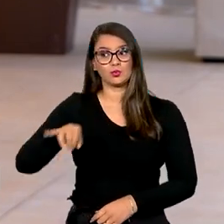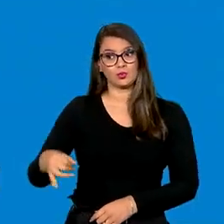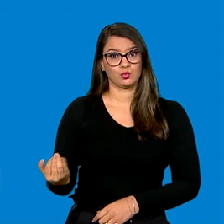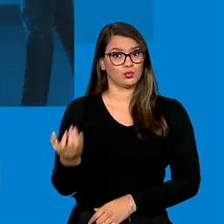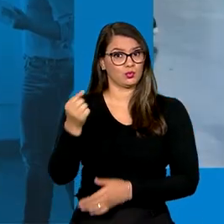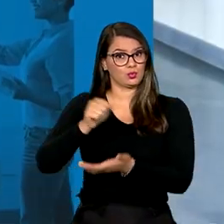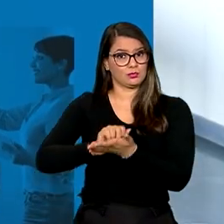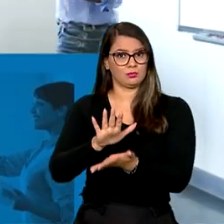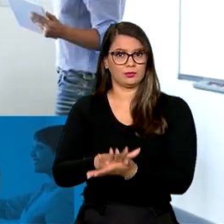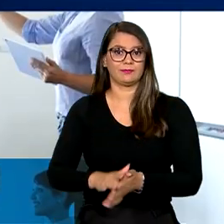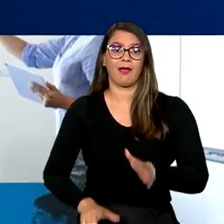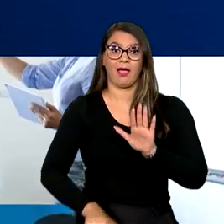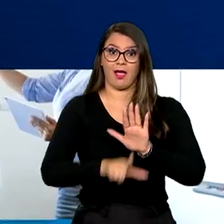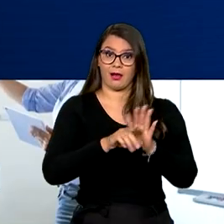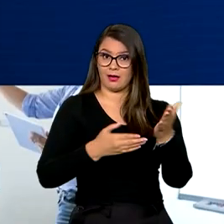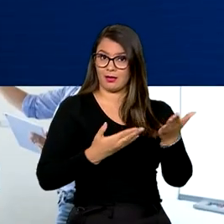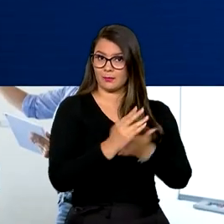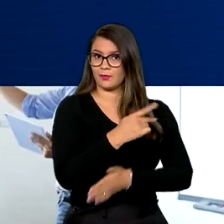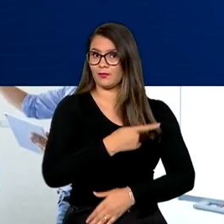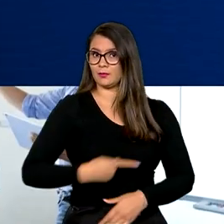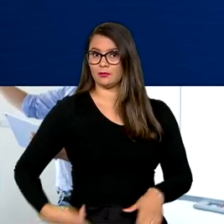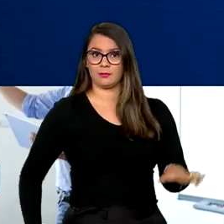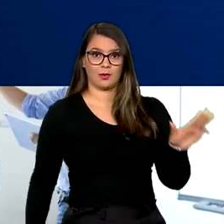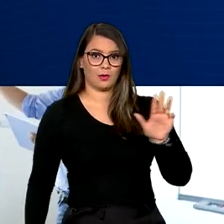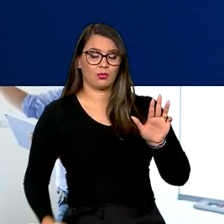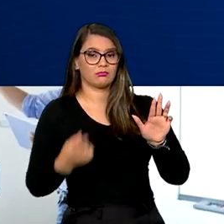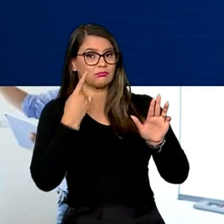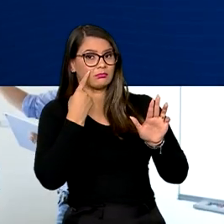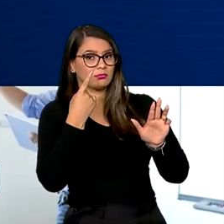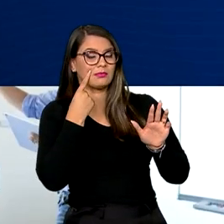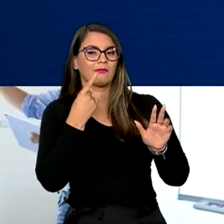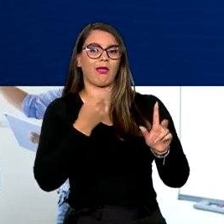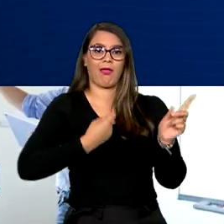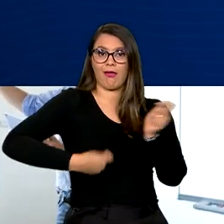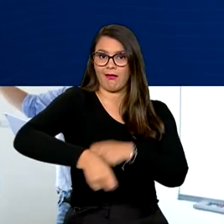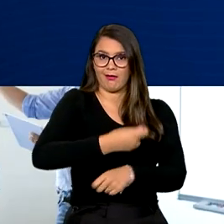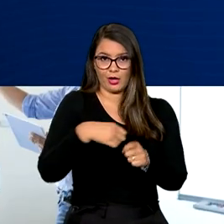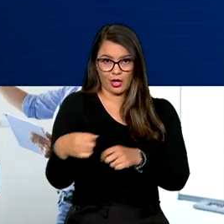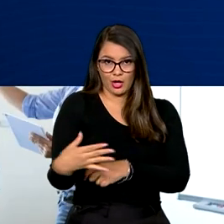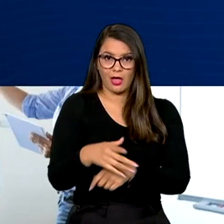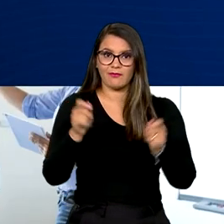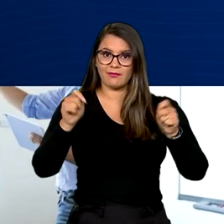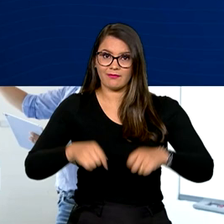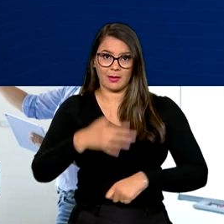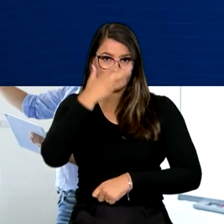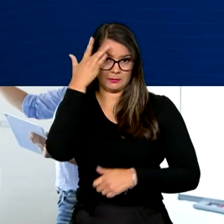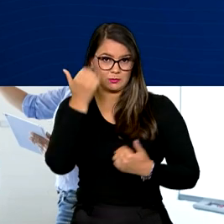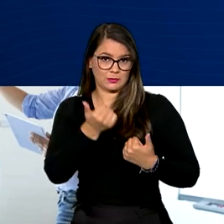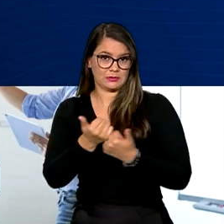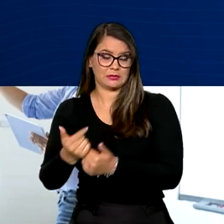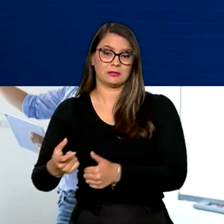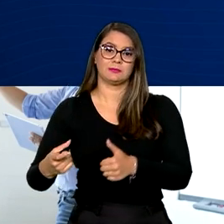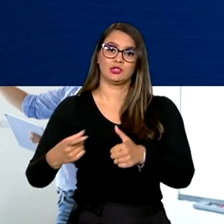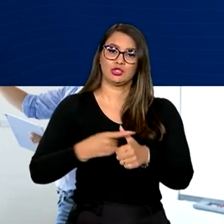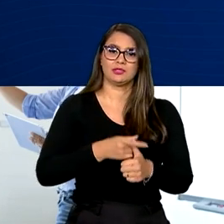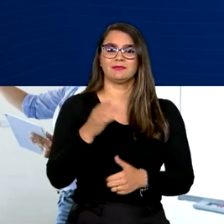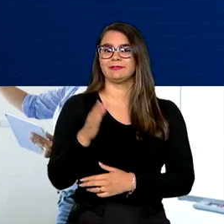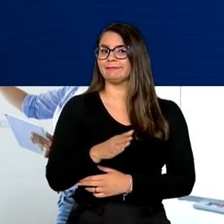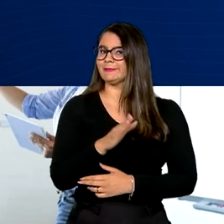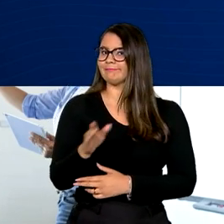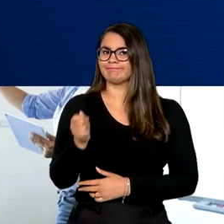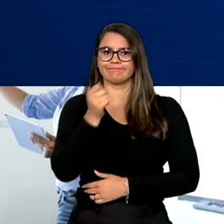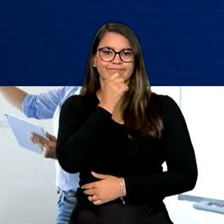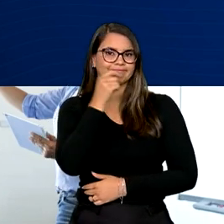multas. A lei sancionada pelo presidente Lula prevê que a renegociação vale para beneficiários com dívidas vencidas e não